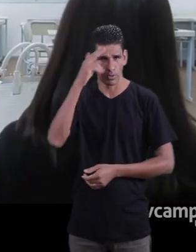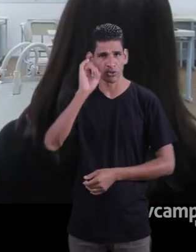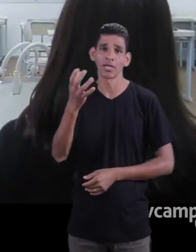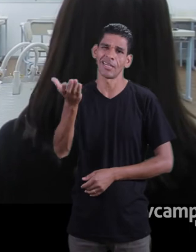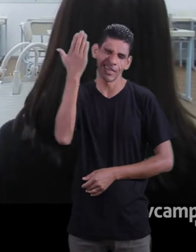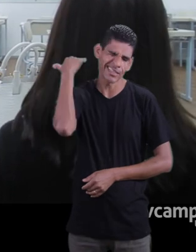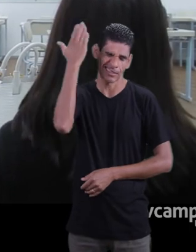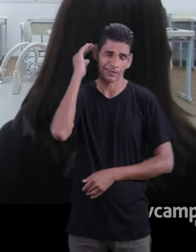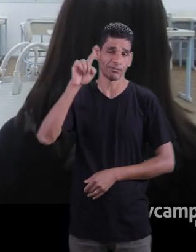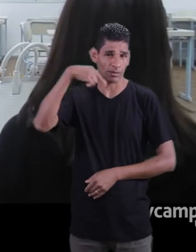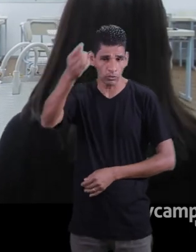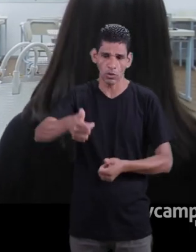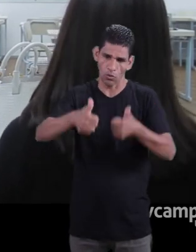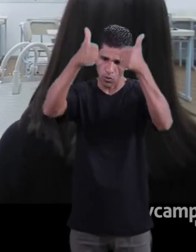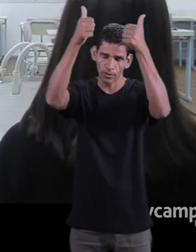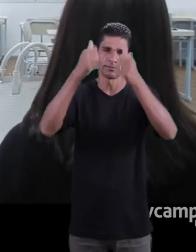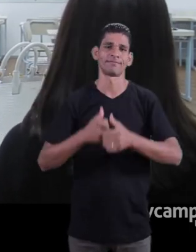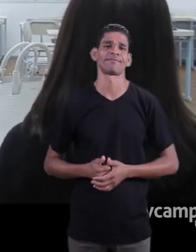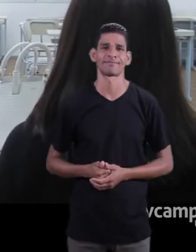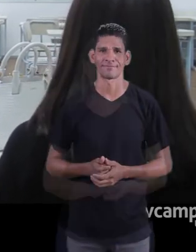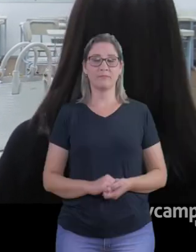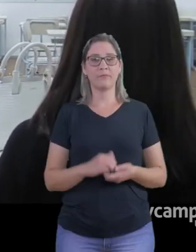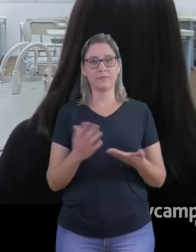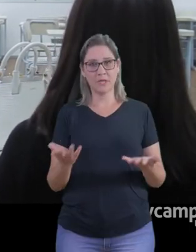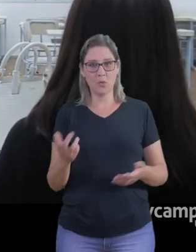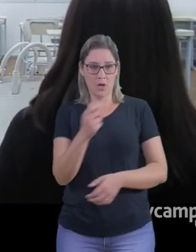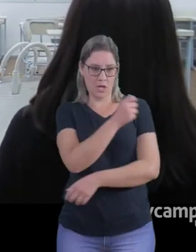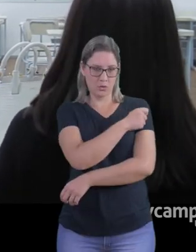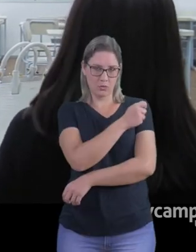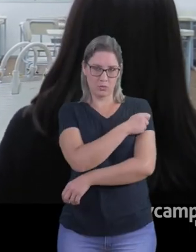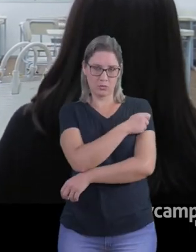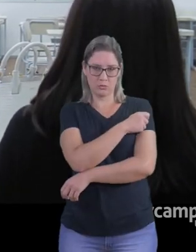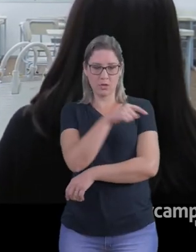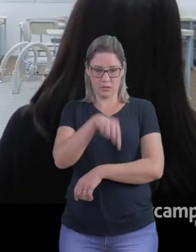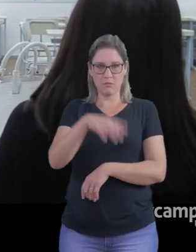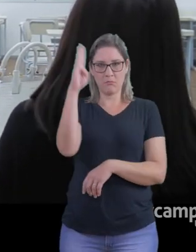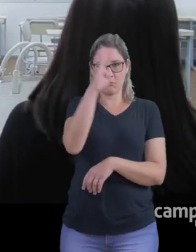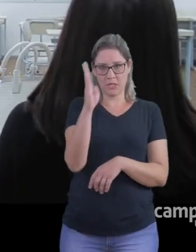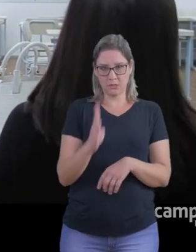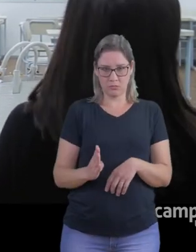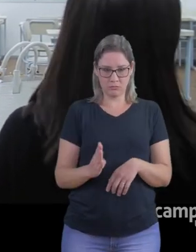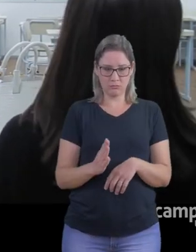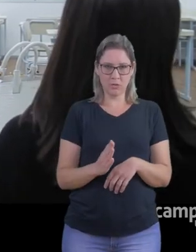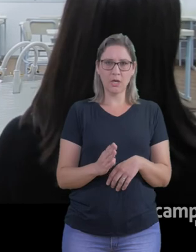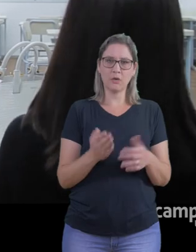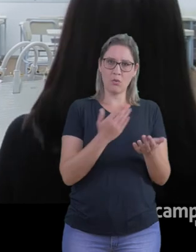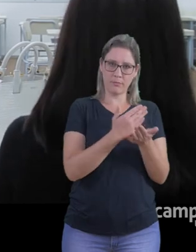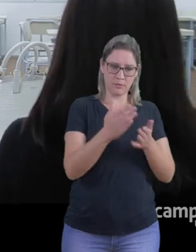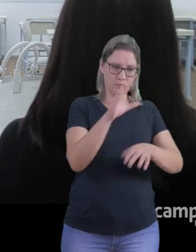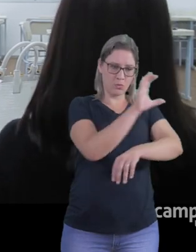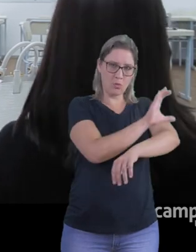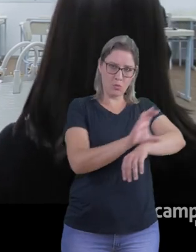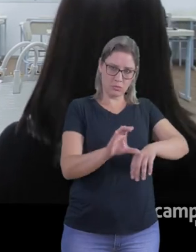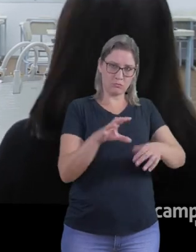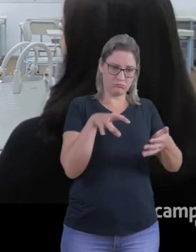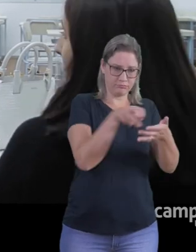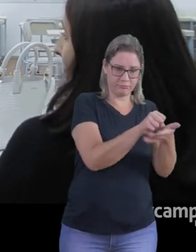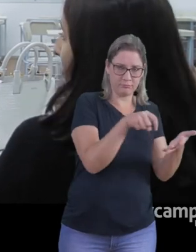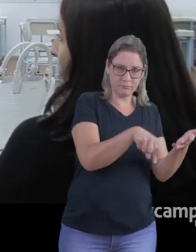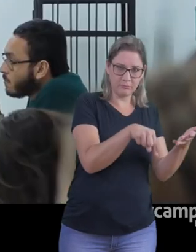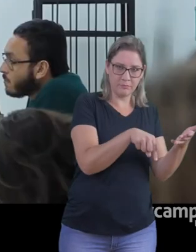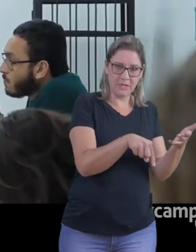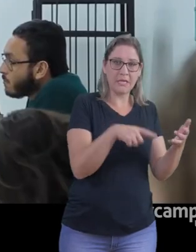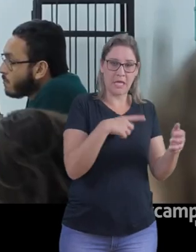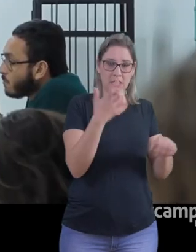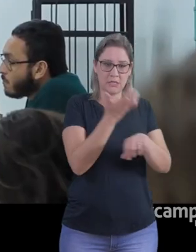prosperidade como o Haiti era antes. Um aluno brasileiro que está matriculado em um